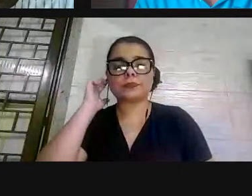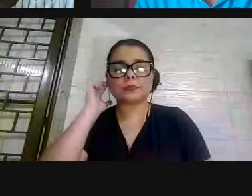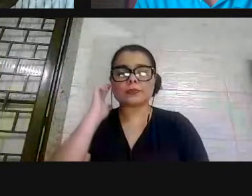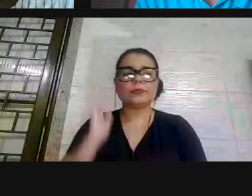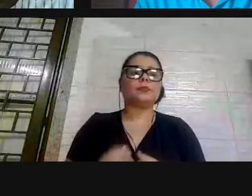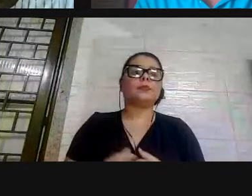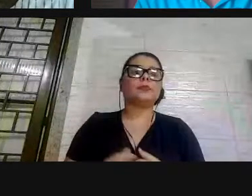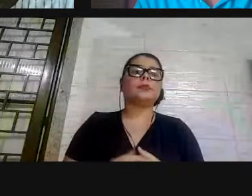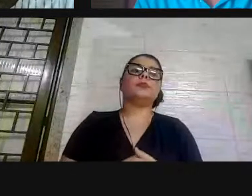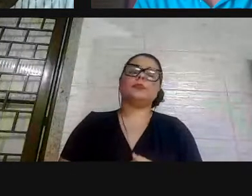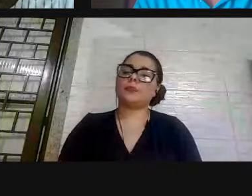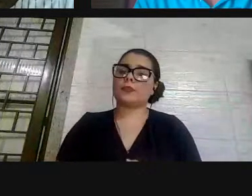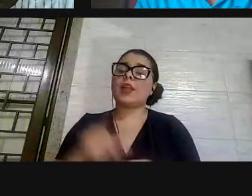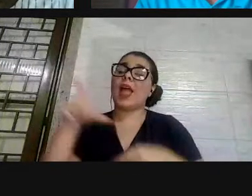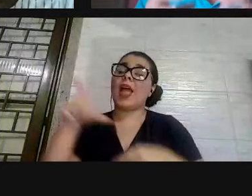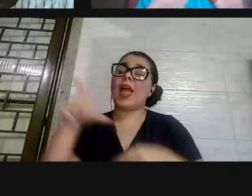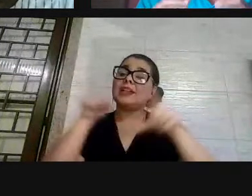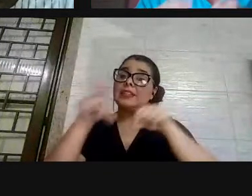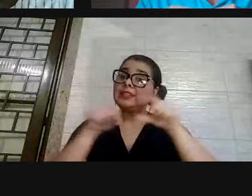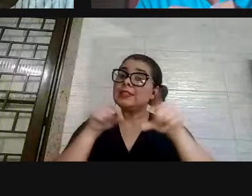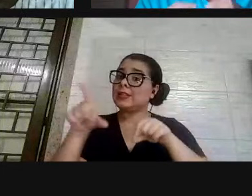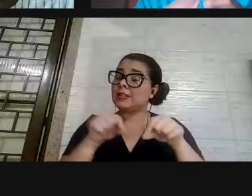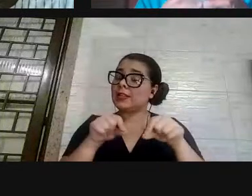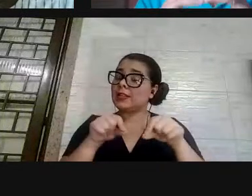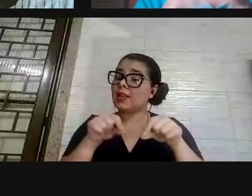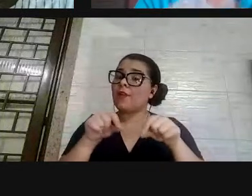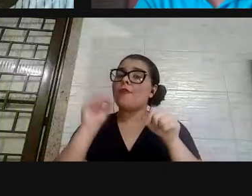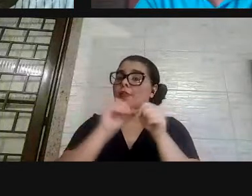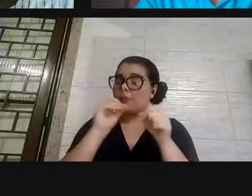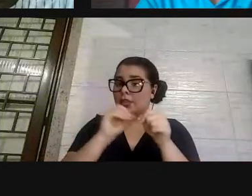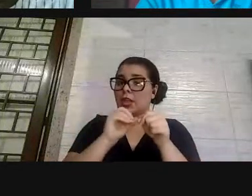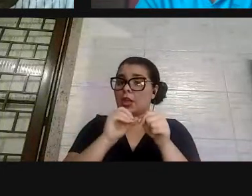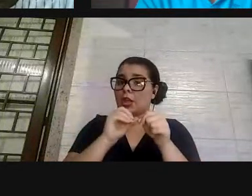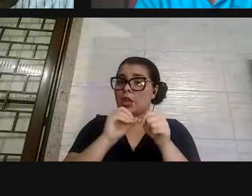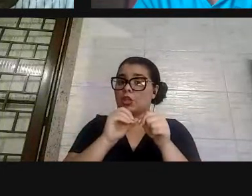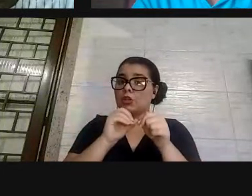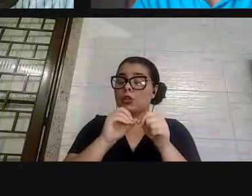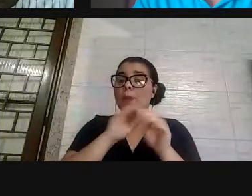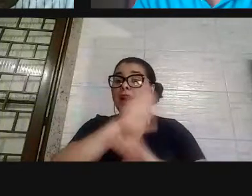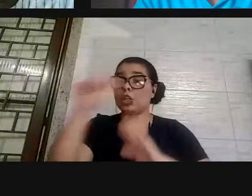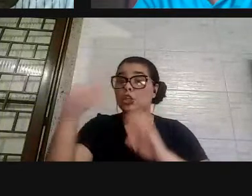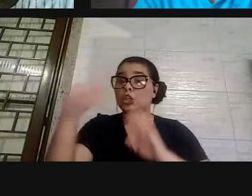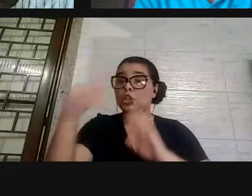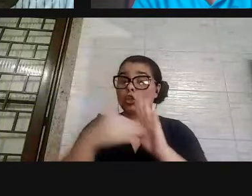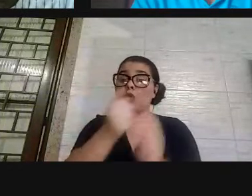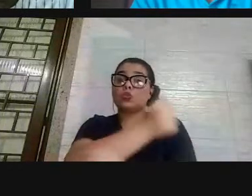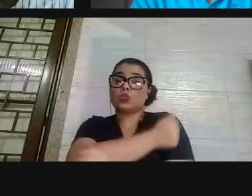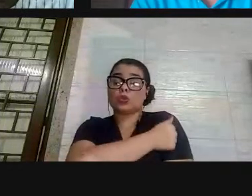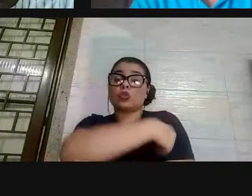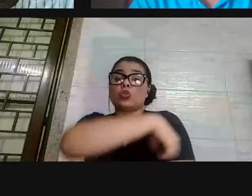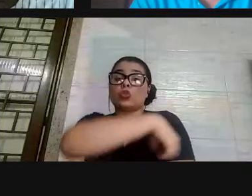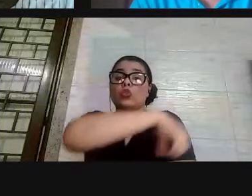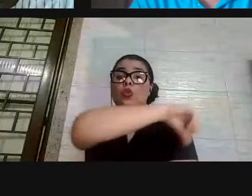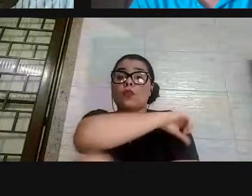seleção foi feita para todos os alunos do nono ano de toda a rede.